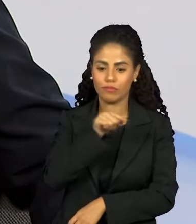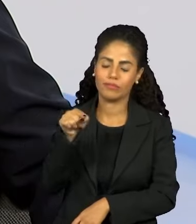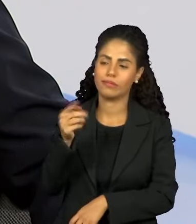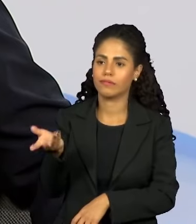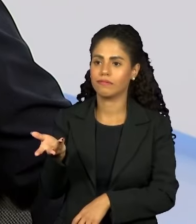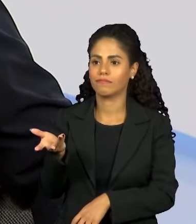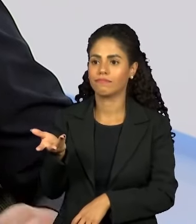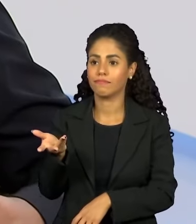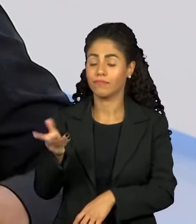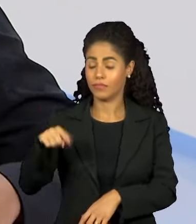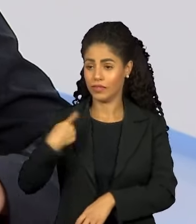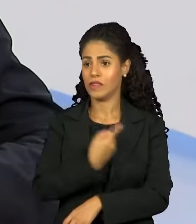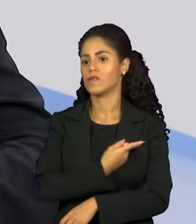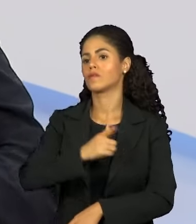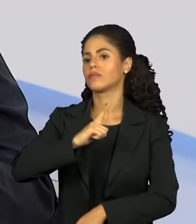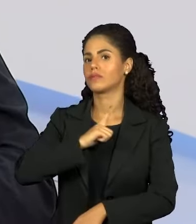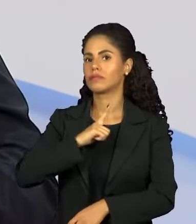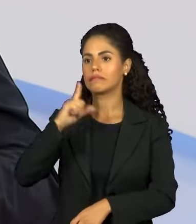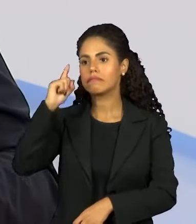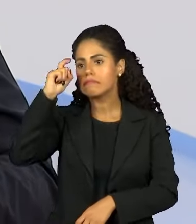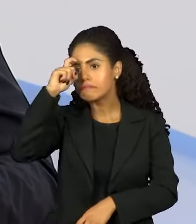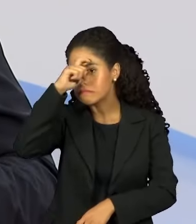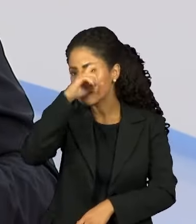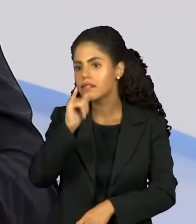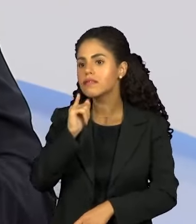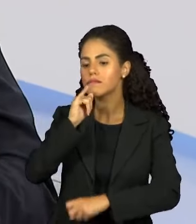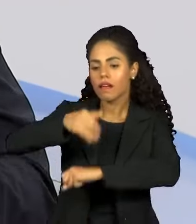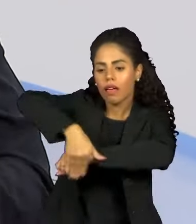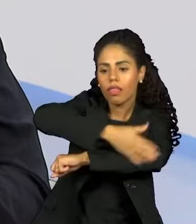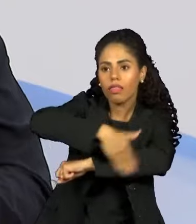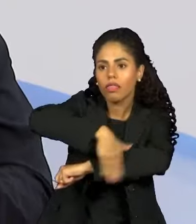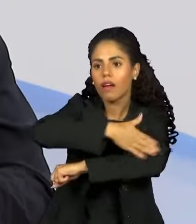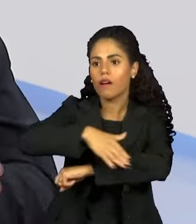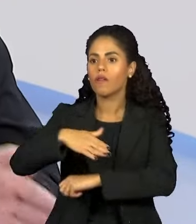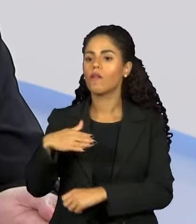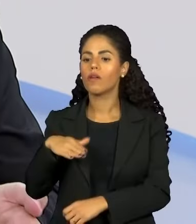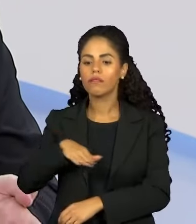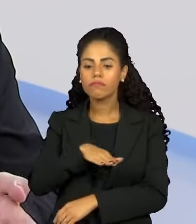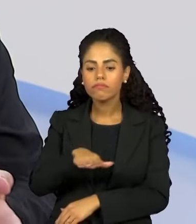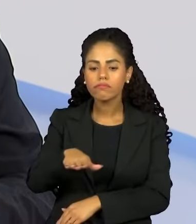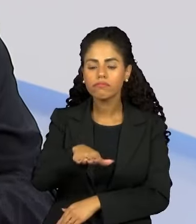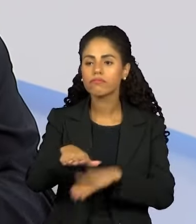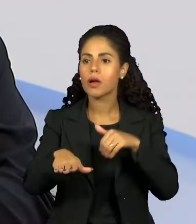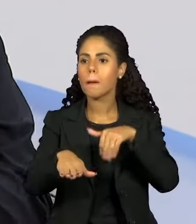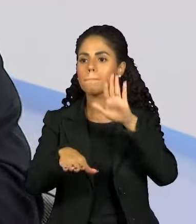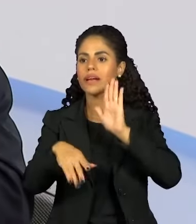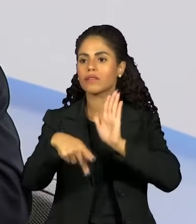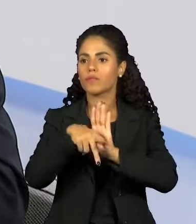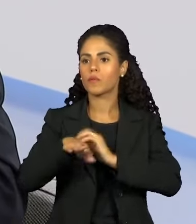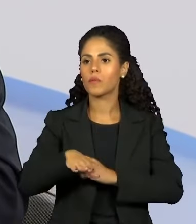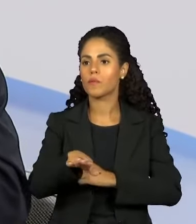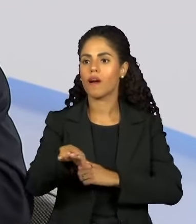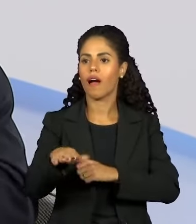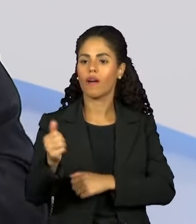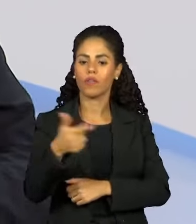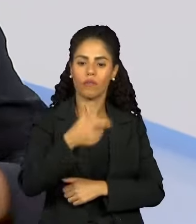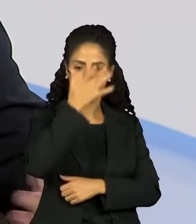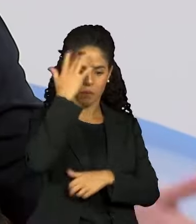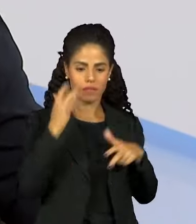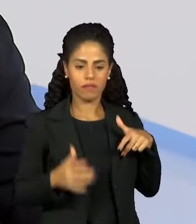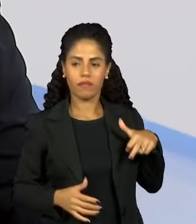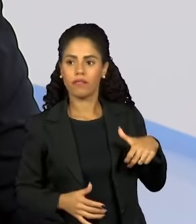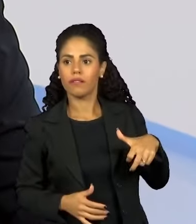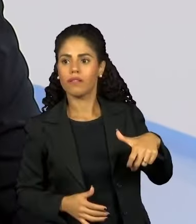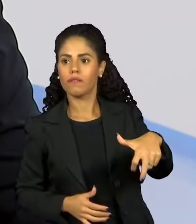A gente tem uma dificuldade de andar na rua, porque a cidade é pensada mais para o carro do que para quem anda a pé. A gente tem